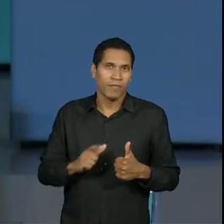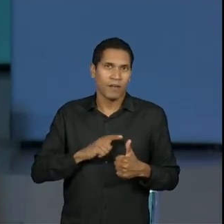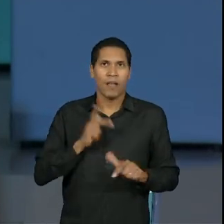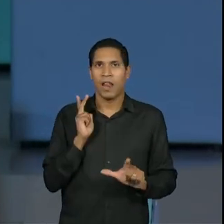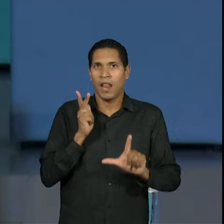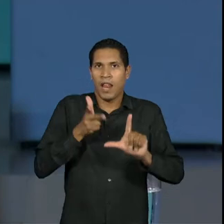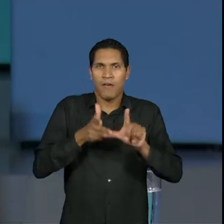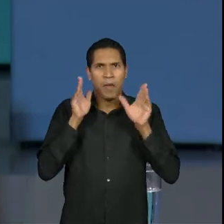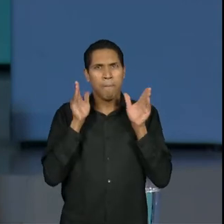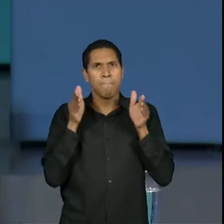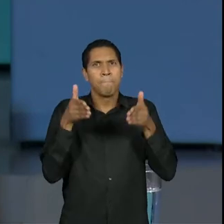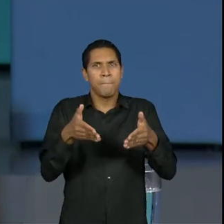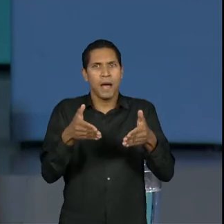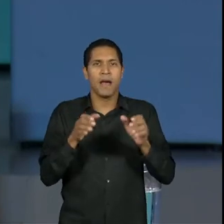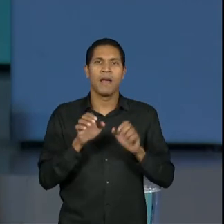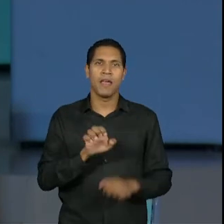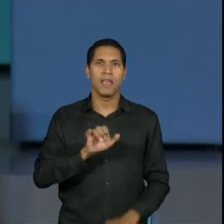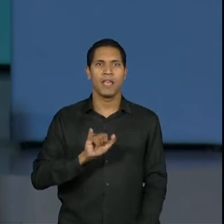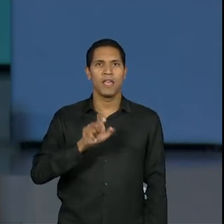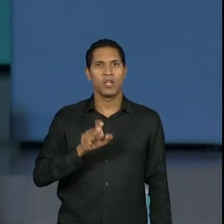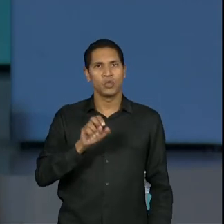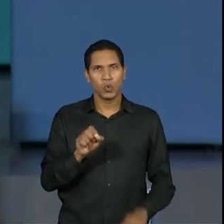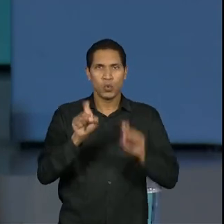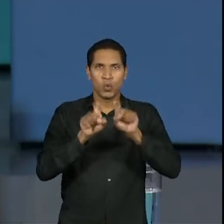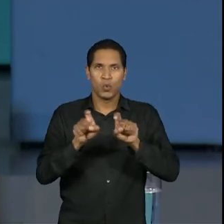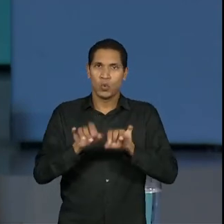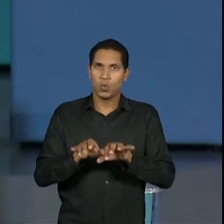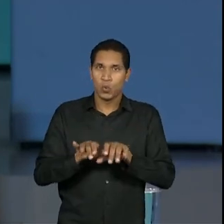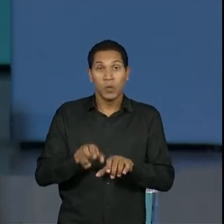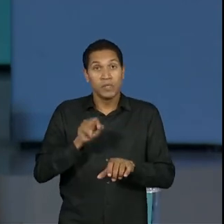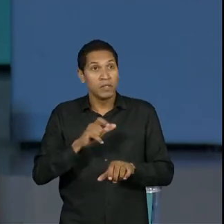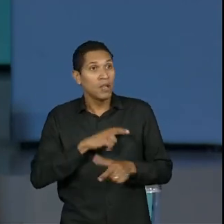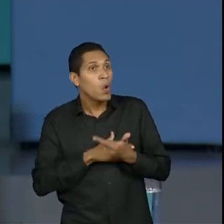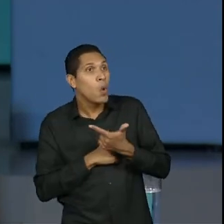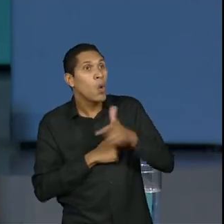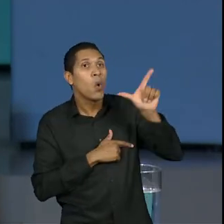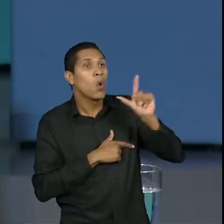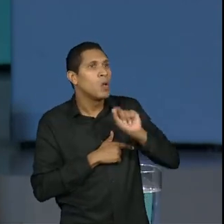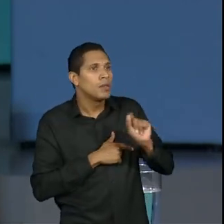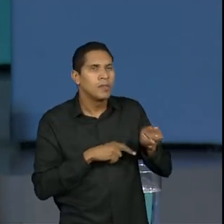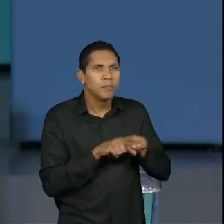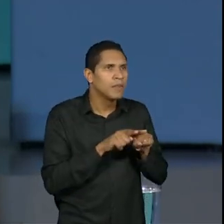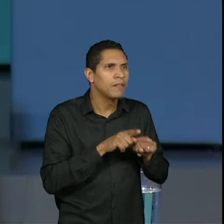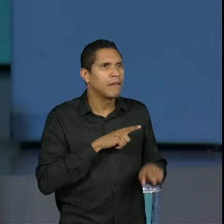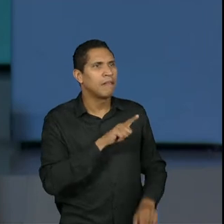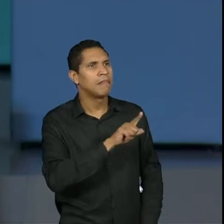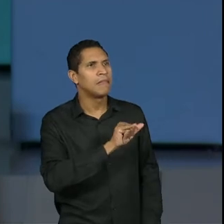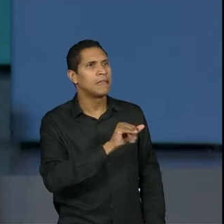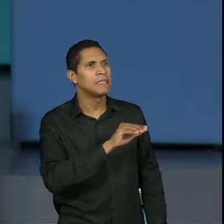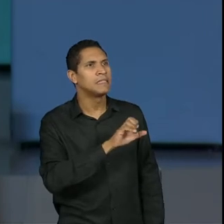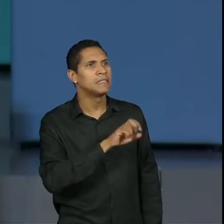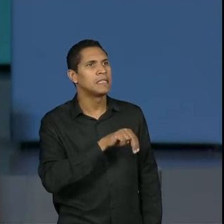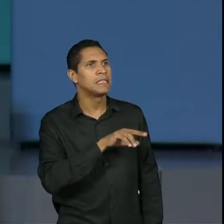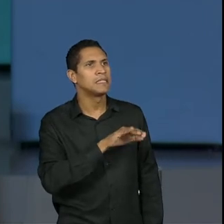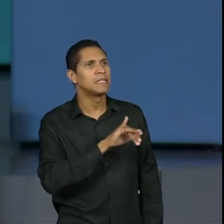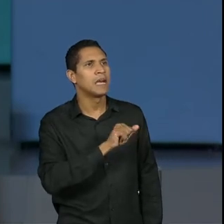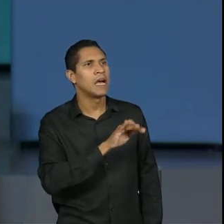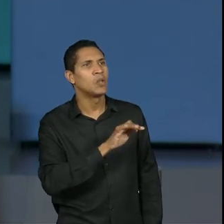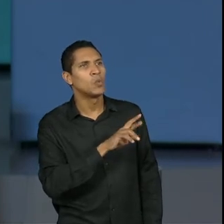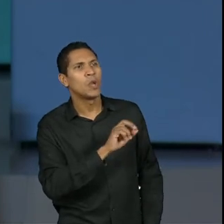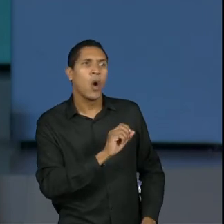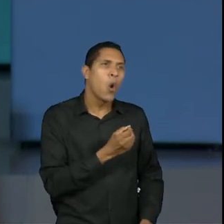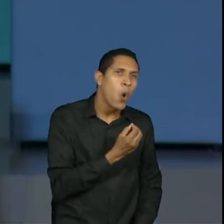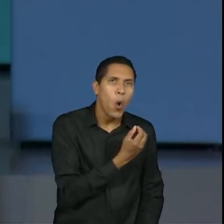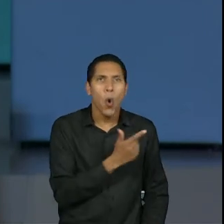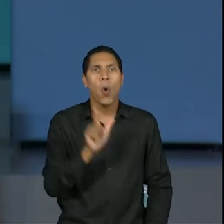exclusiva para o eixo de computação. Se tiver alguém de licenciatura ou até os futuros candidatos ali que vão prestar o nosso